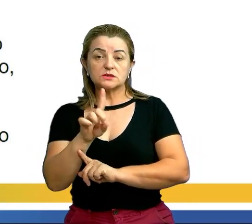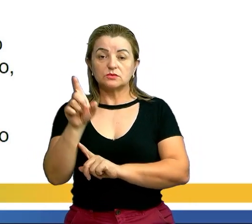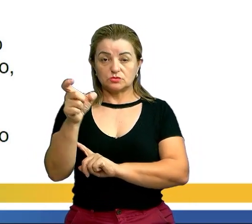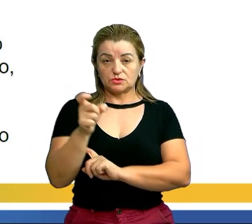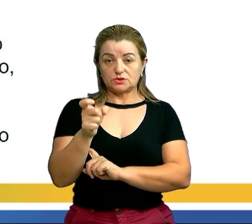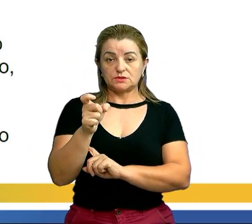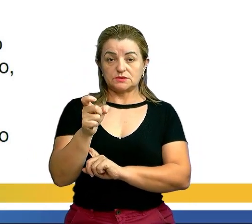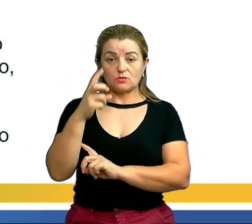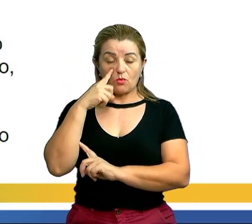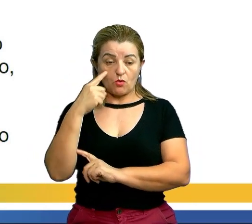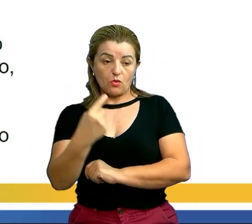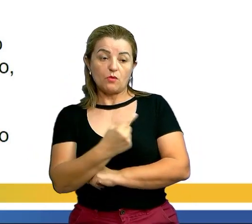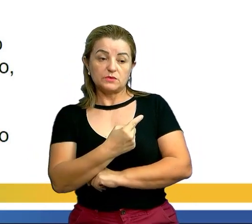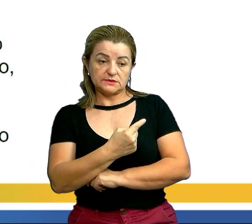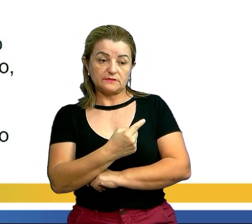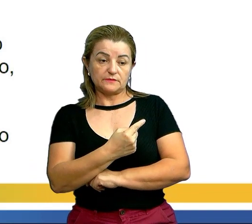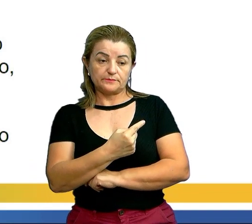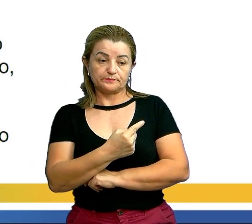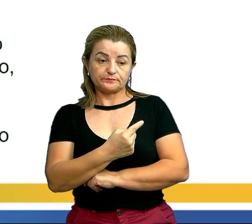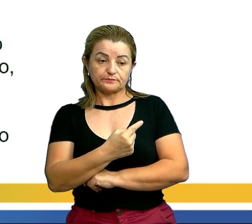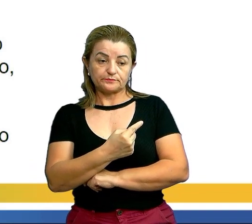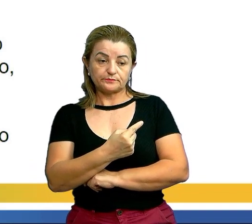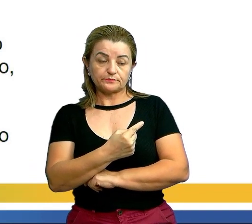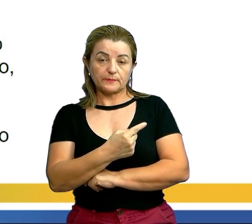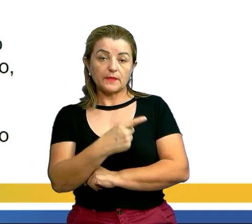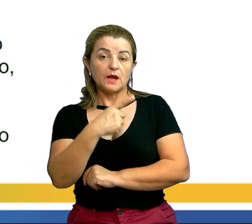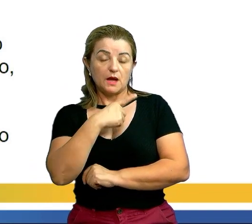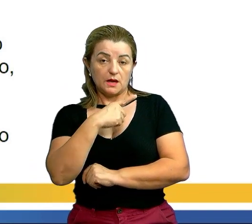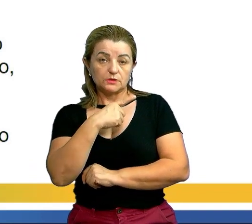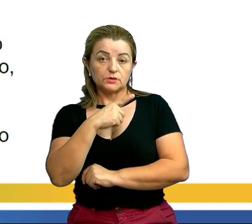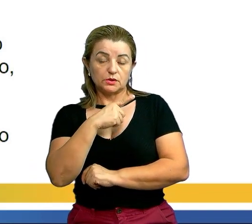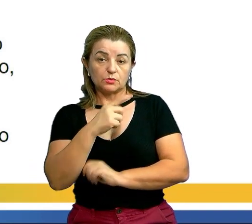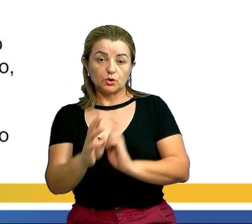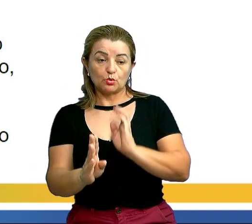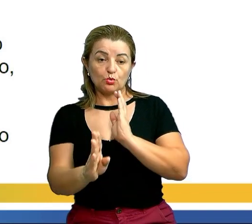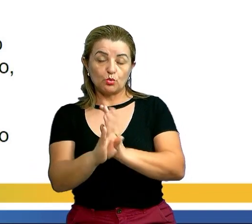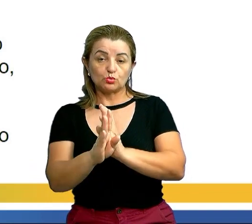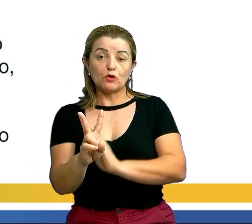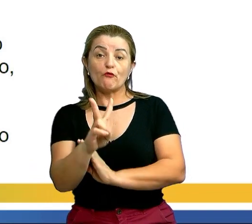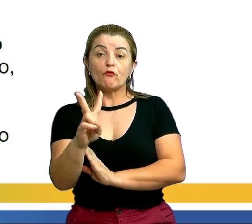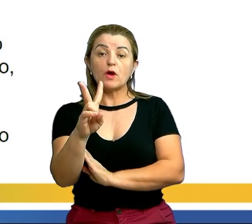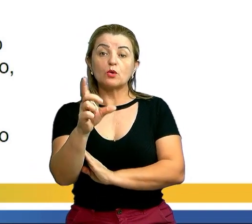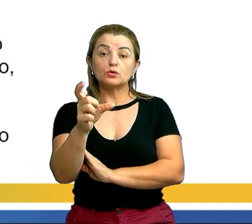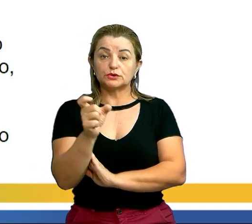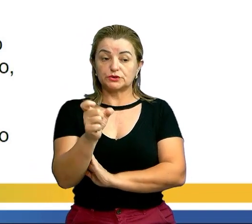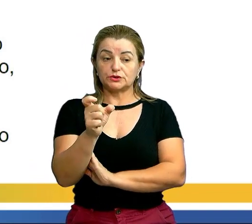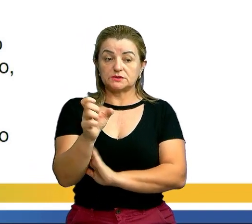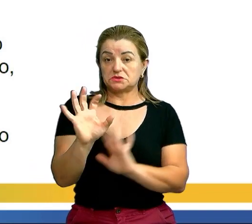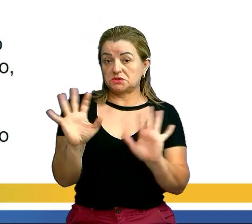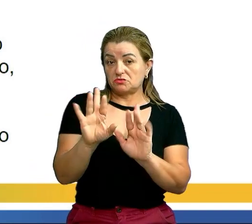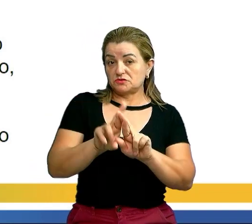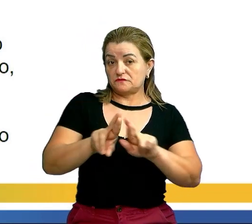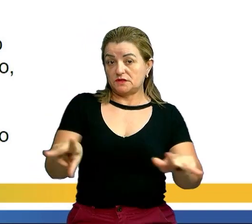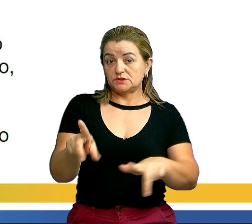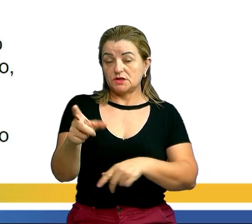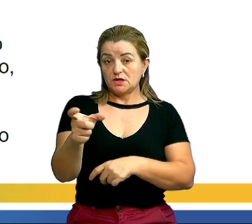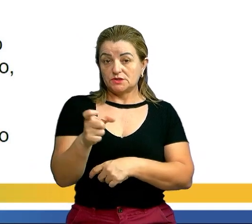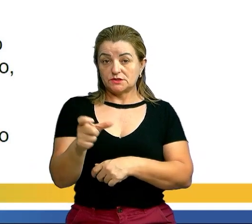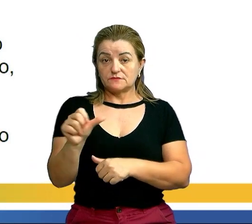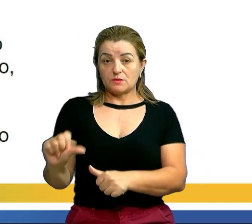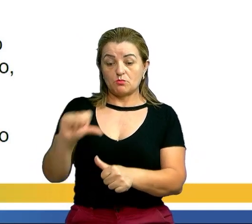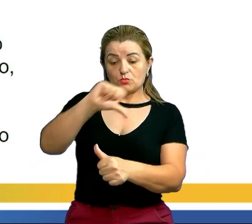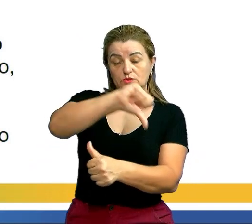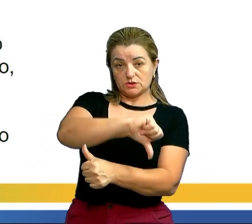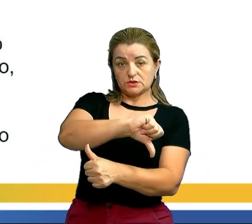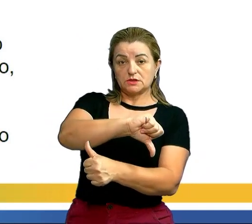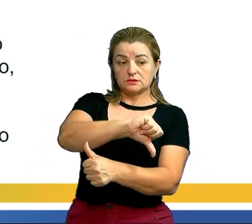verdadeira? Presta bem atenção aqui. Eu tenho que achar o valor de X. Então, o que não for X vai mudar de